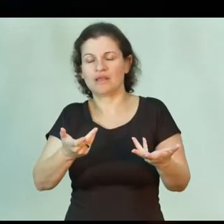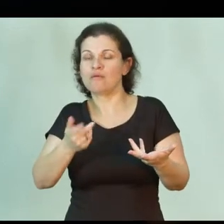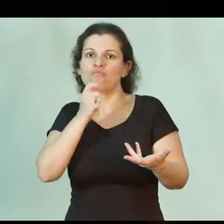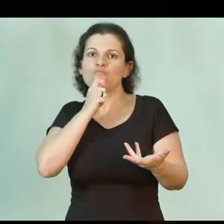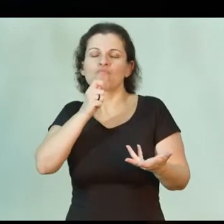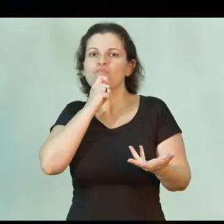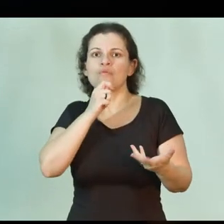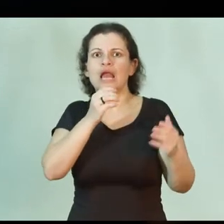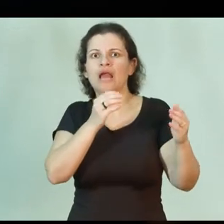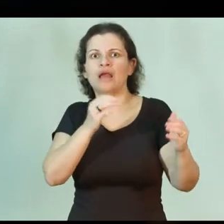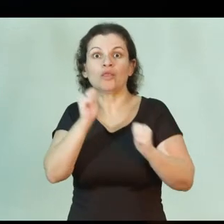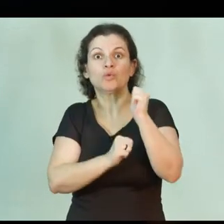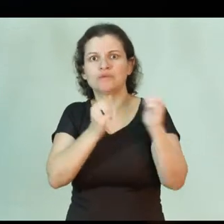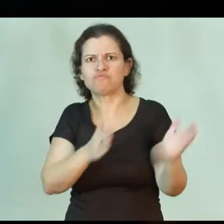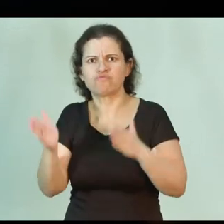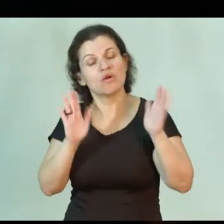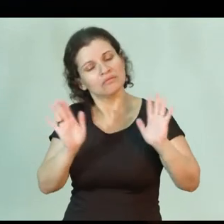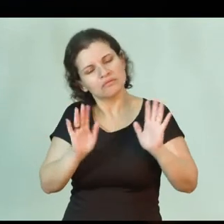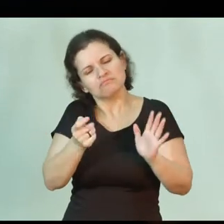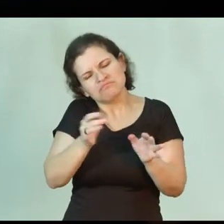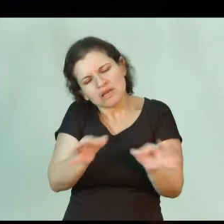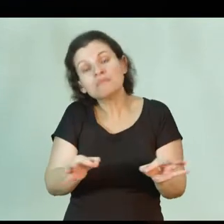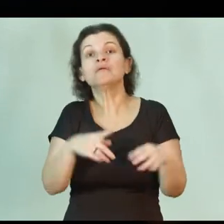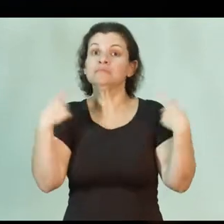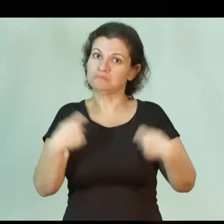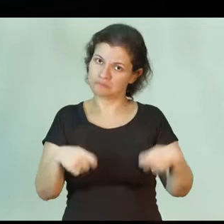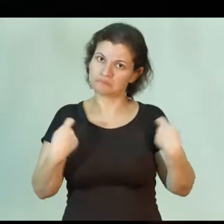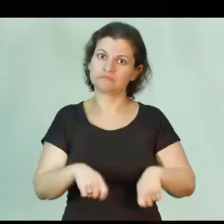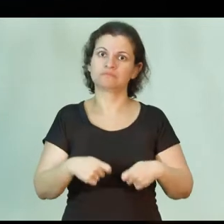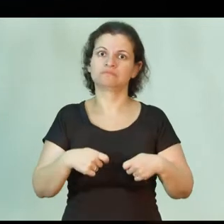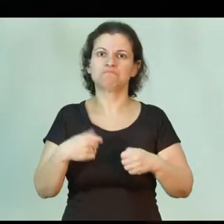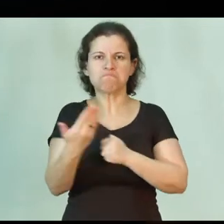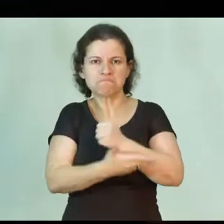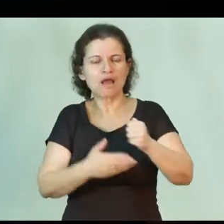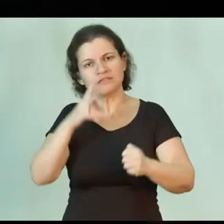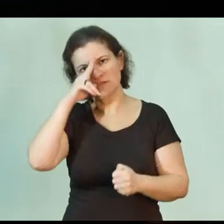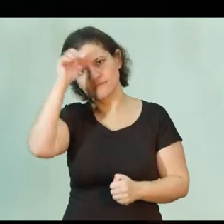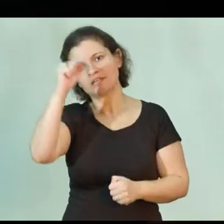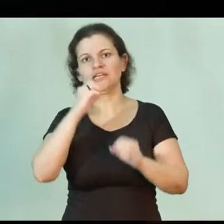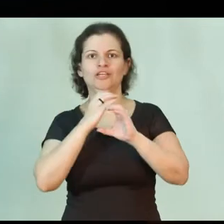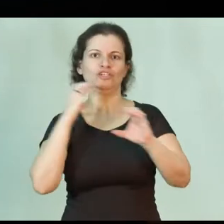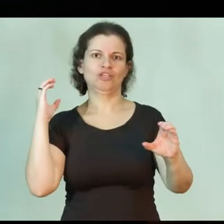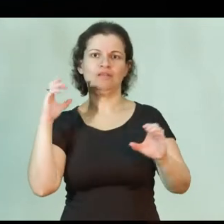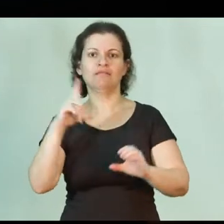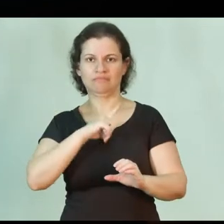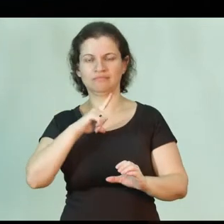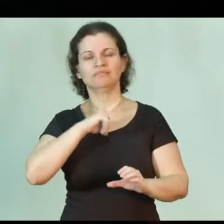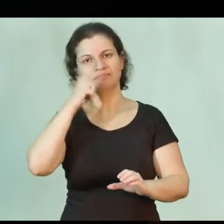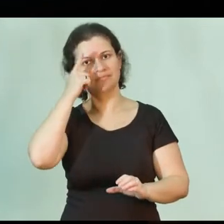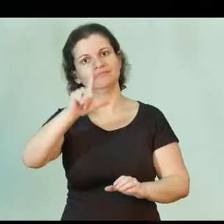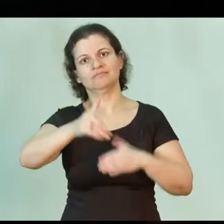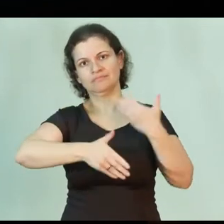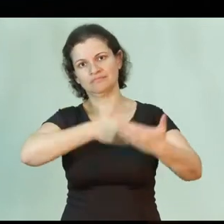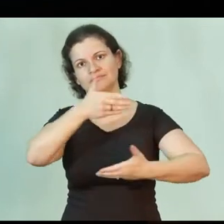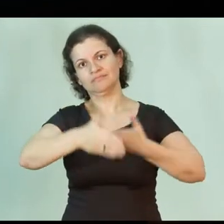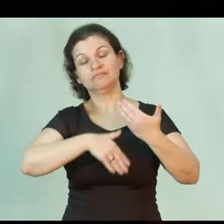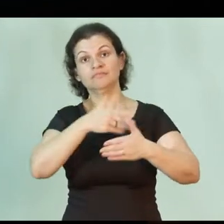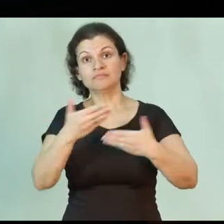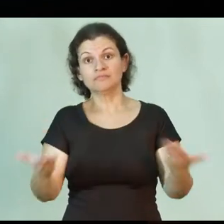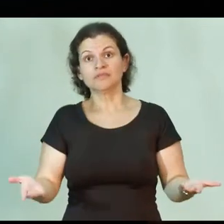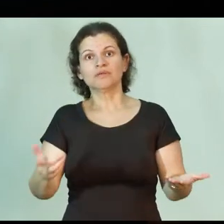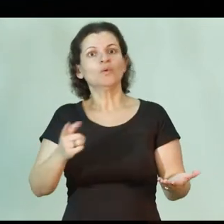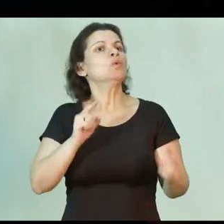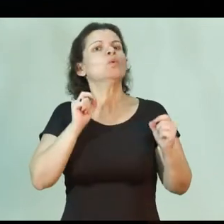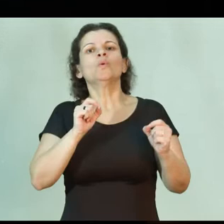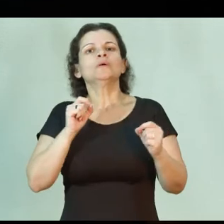necessariamente industrial, é necessário que uma base forte de engenharia seja desenvolvida. Então, o grande